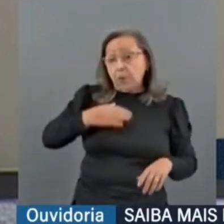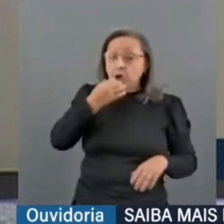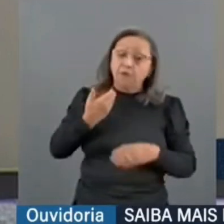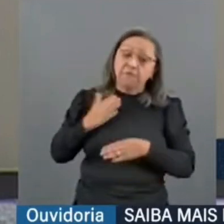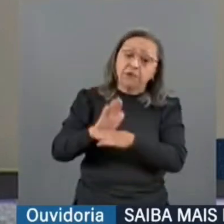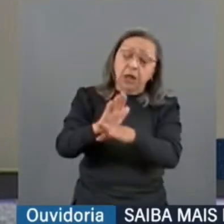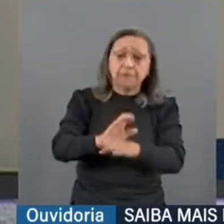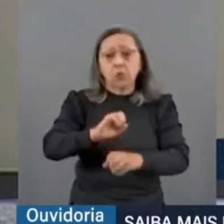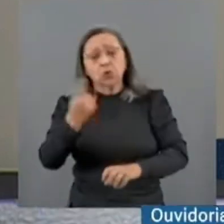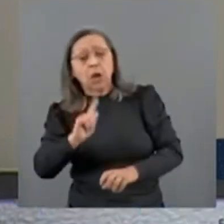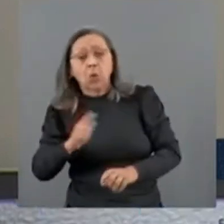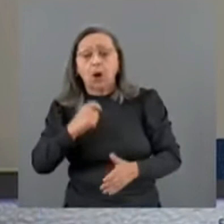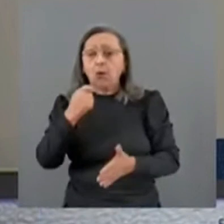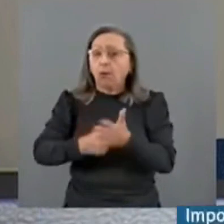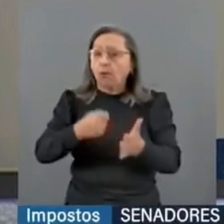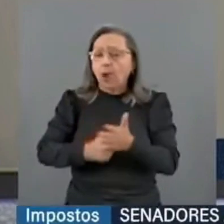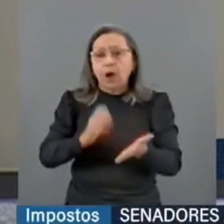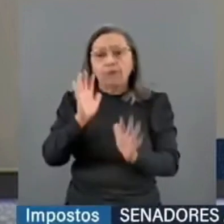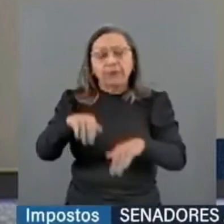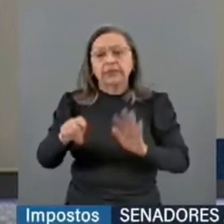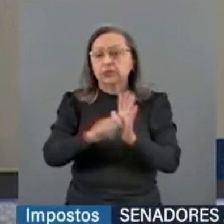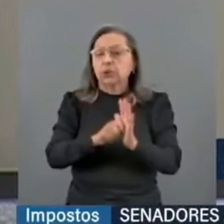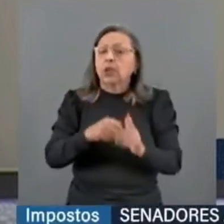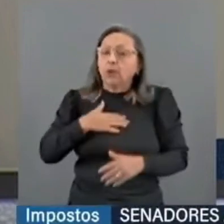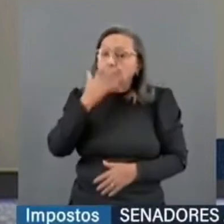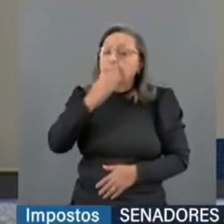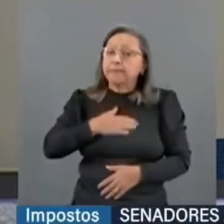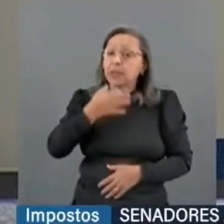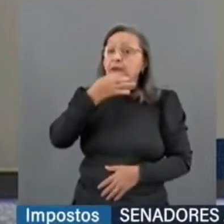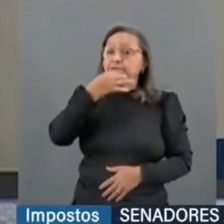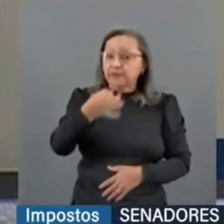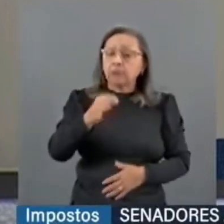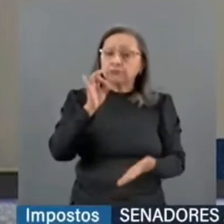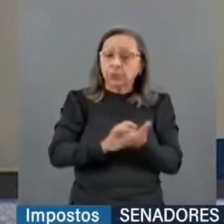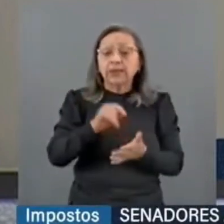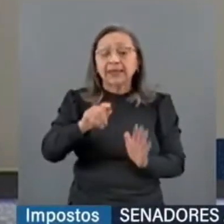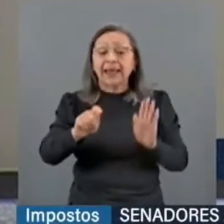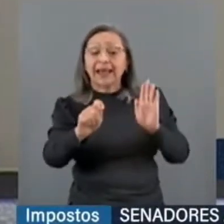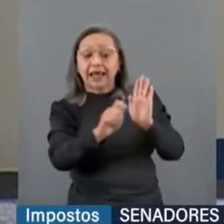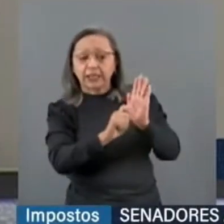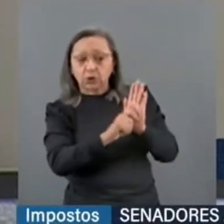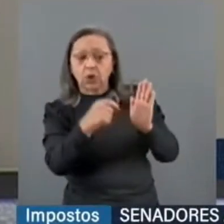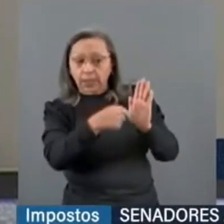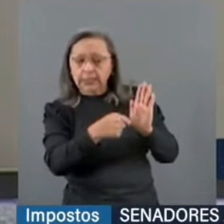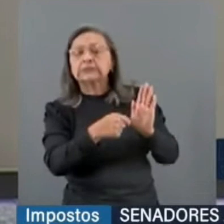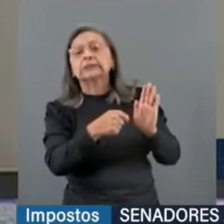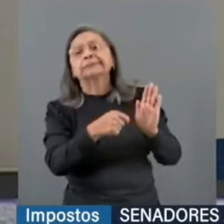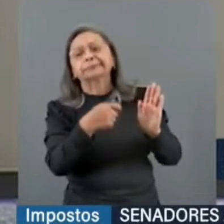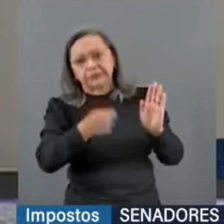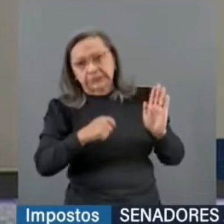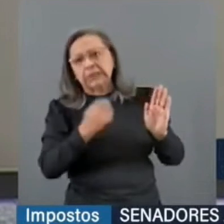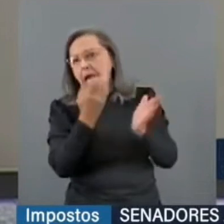combate às drogas. Eu acho que a minha visão, efetivamente, é que a droga é um mal que precisa ser combatido.